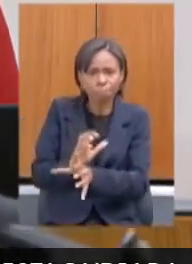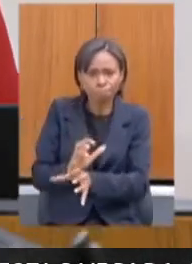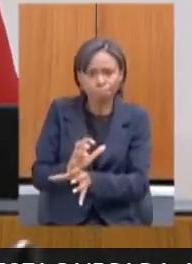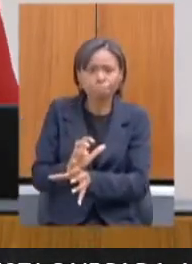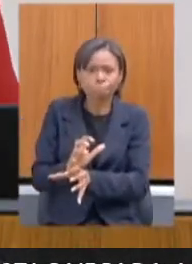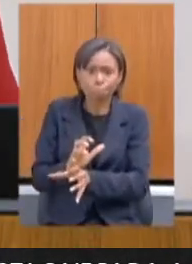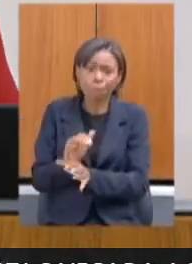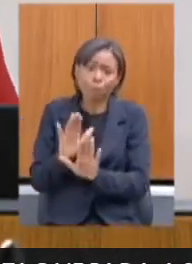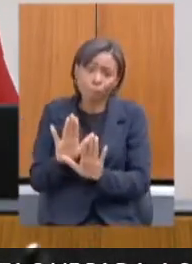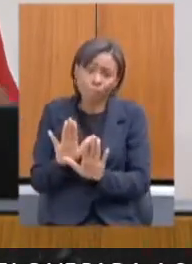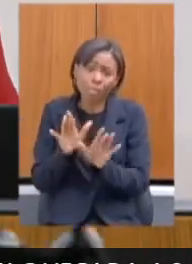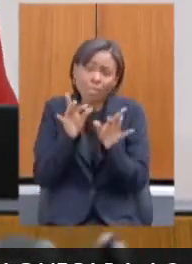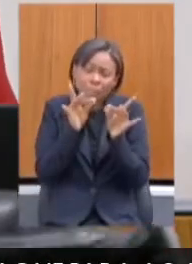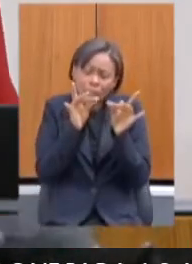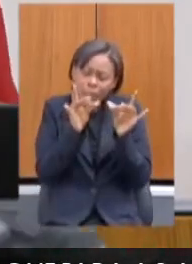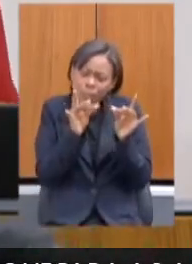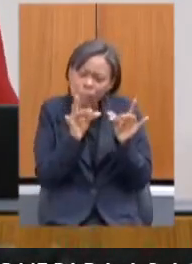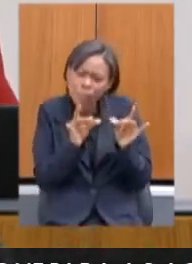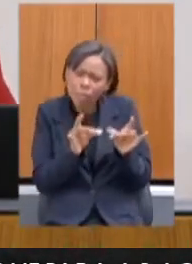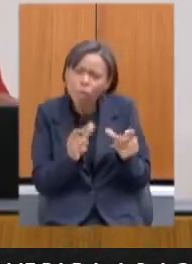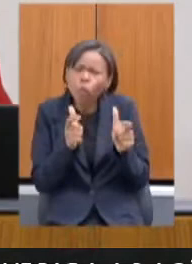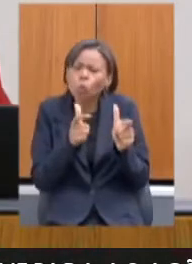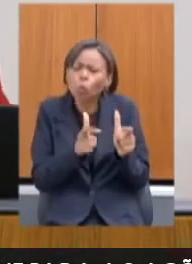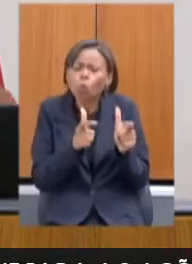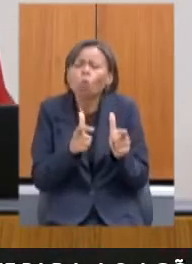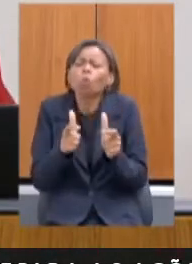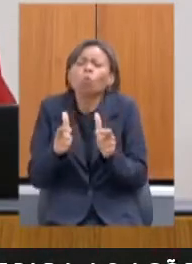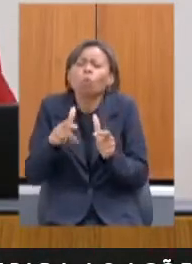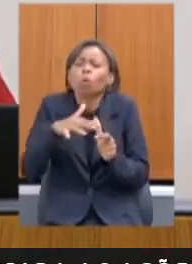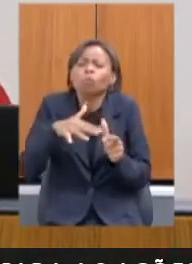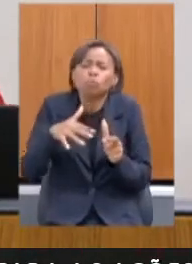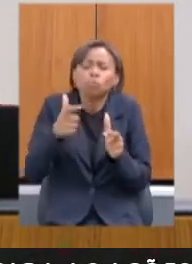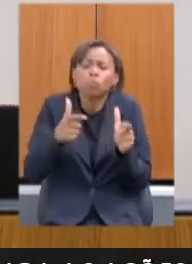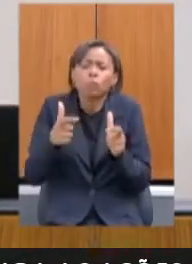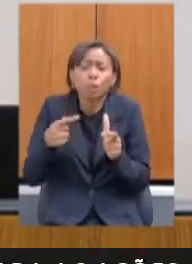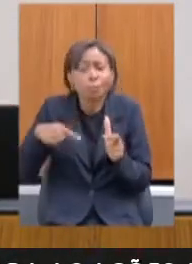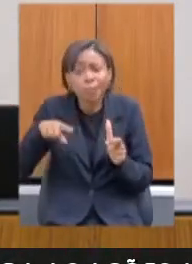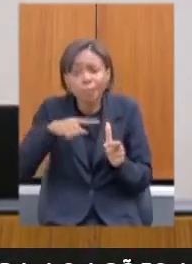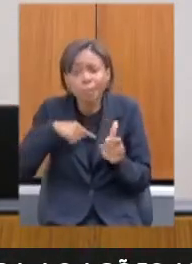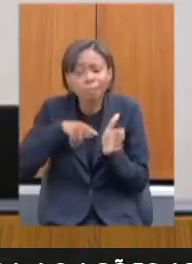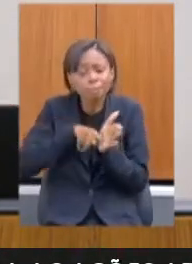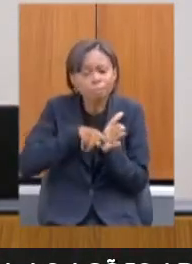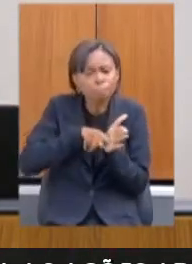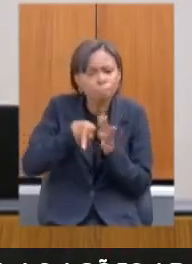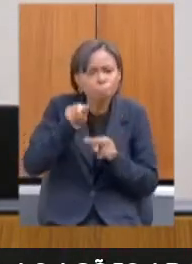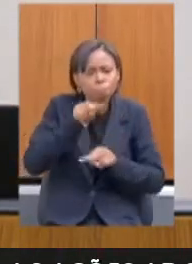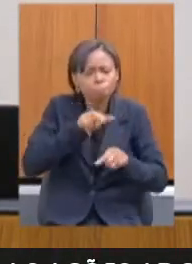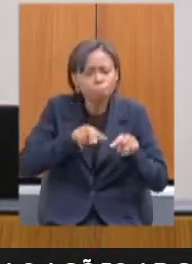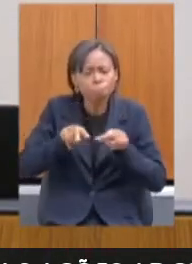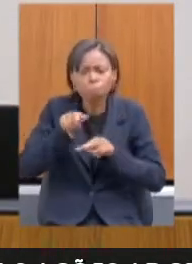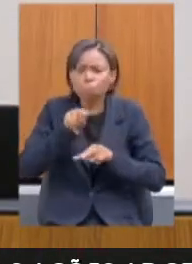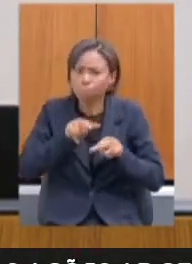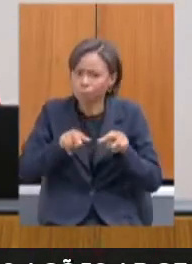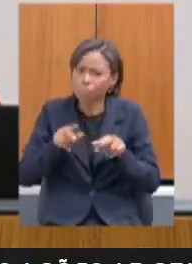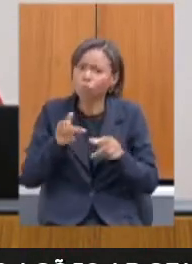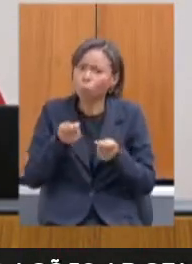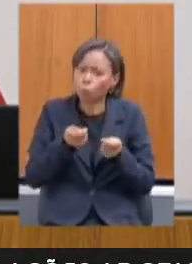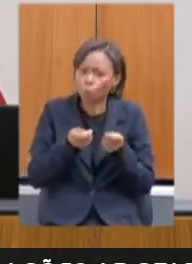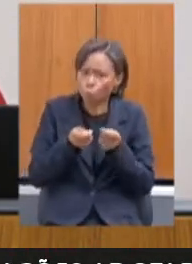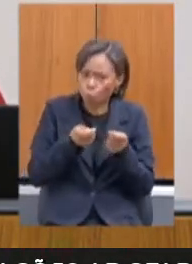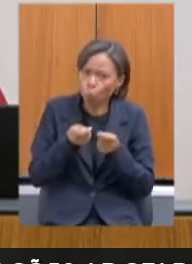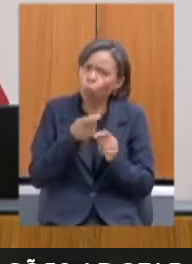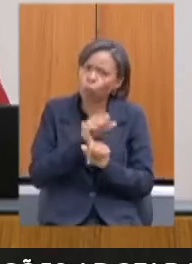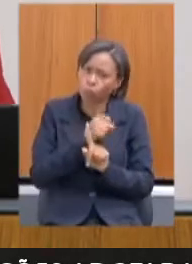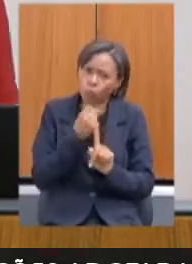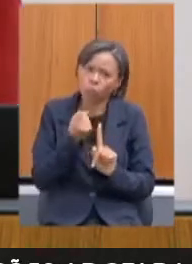de uma forma mais detalhada qual região, no sentido da gente monitorar então a política e no sentido da gente também fazer o controle social, que é um